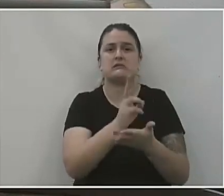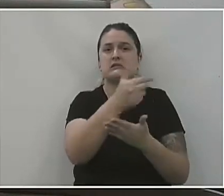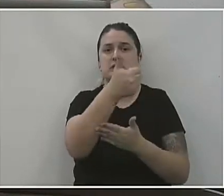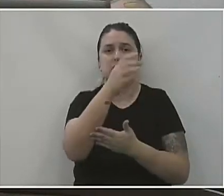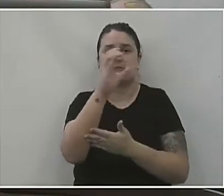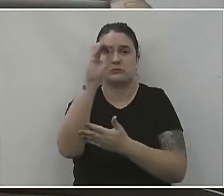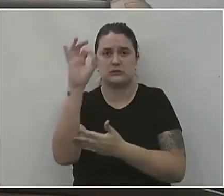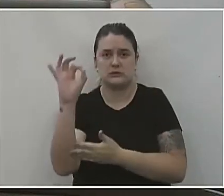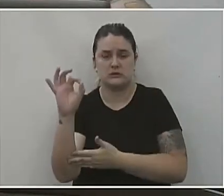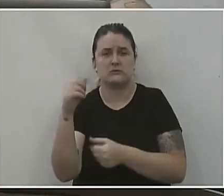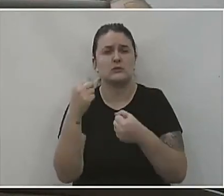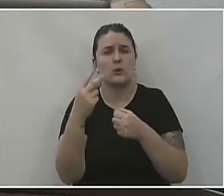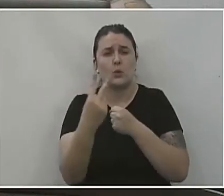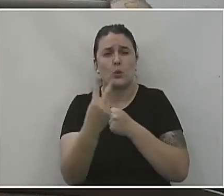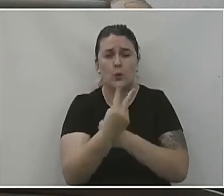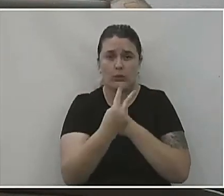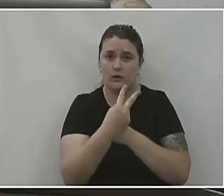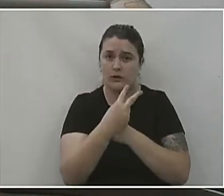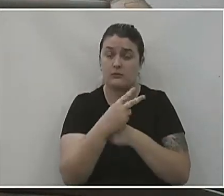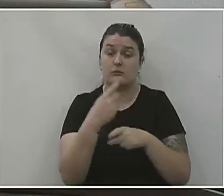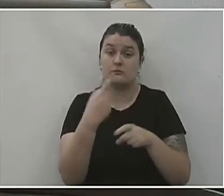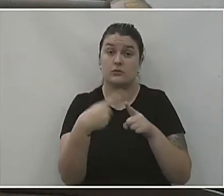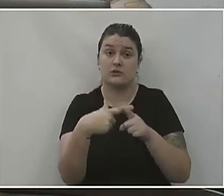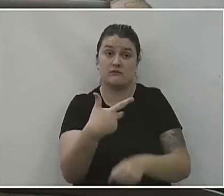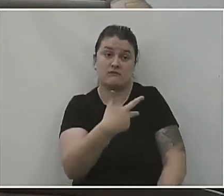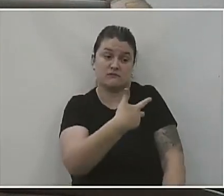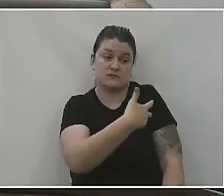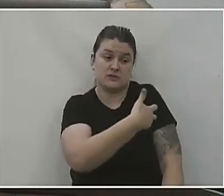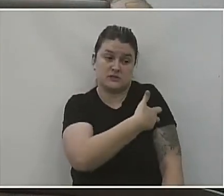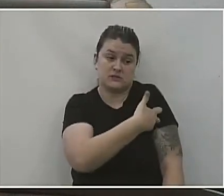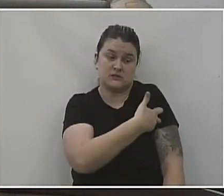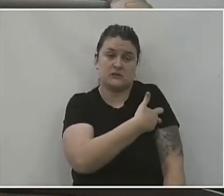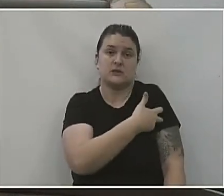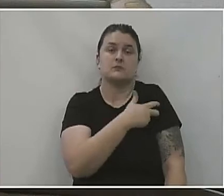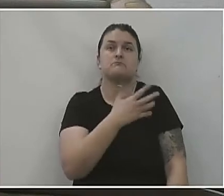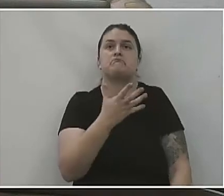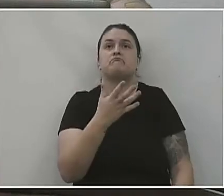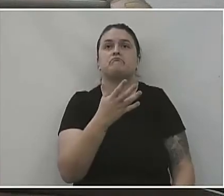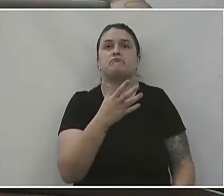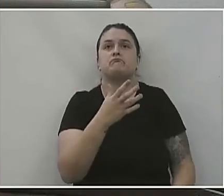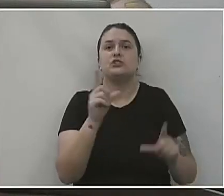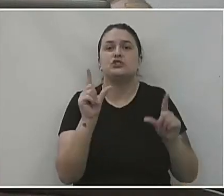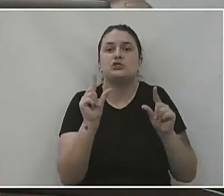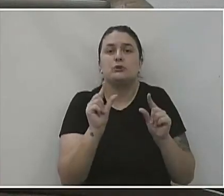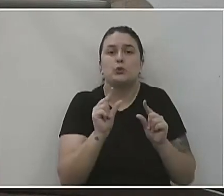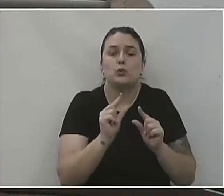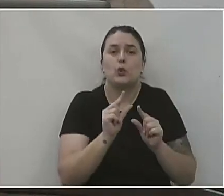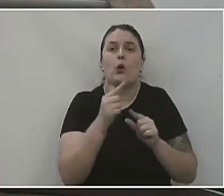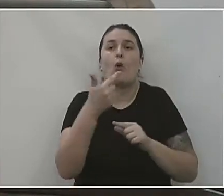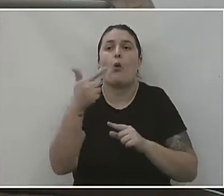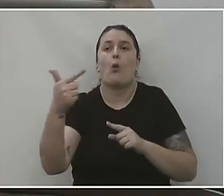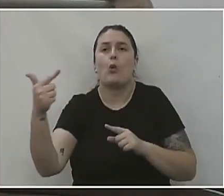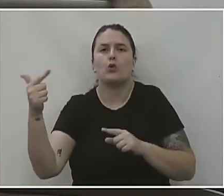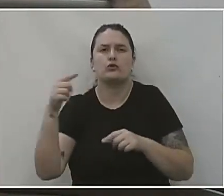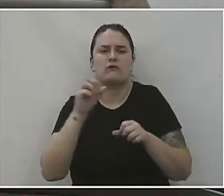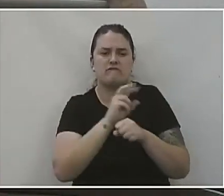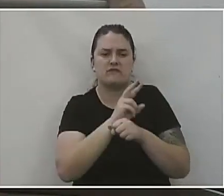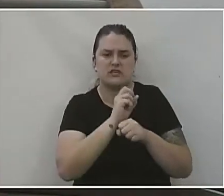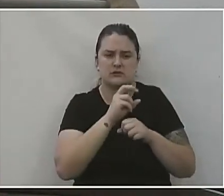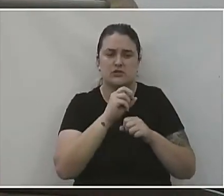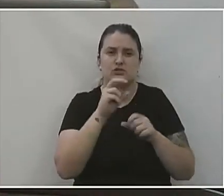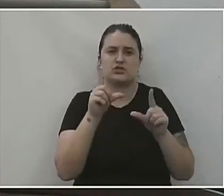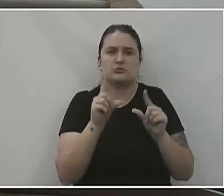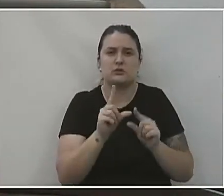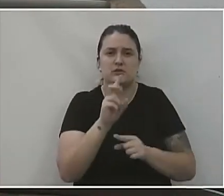Temos que tomar muito cuidado porque a vacinação ela nos impede de contrair ou transmitir o vírus em 50